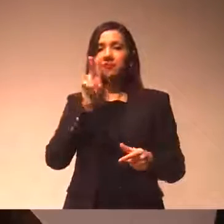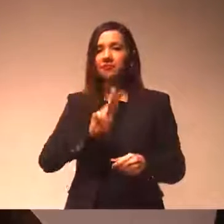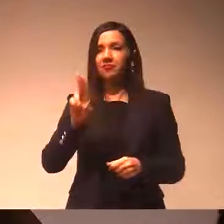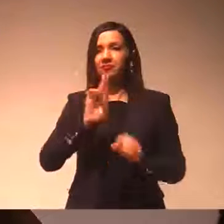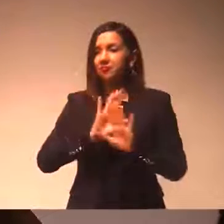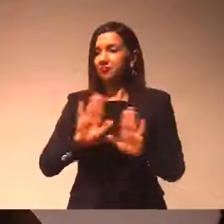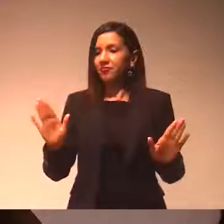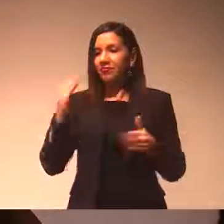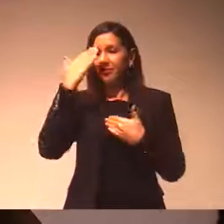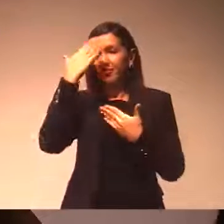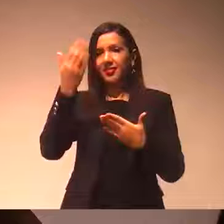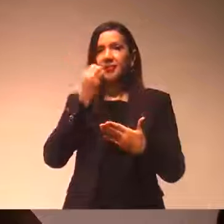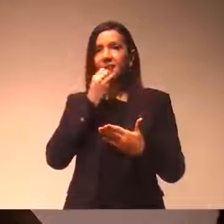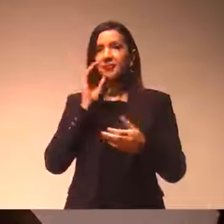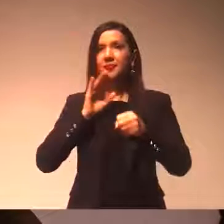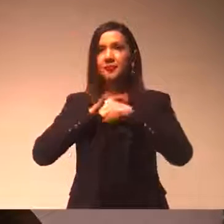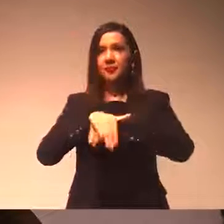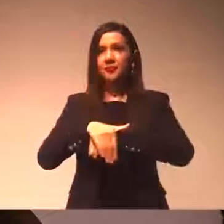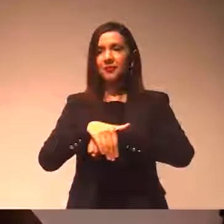Por hoje é só, obrigado, uma boa noite.